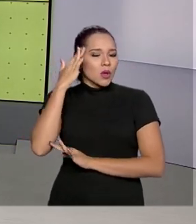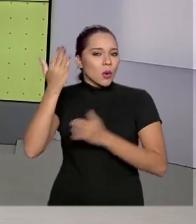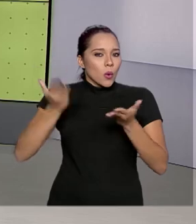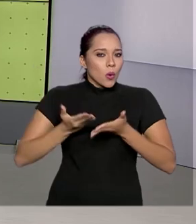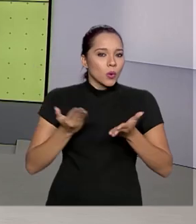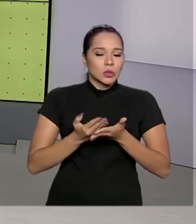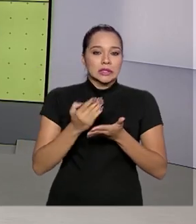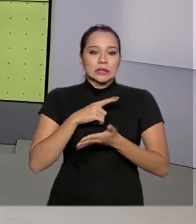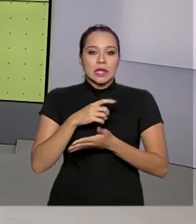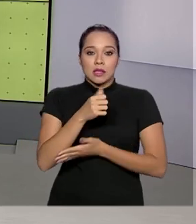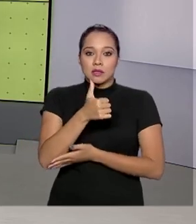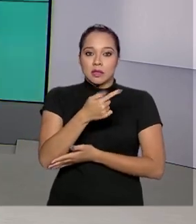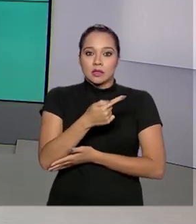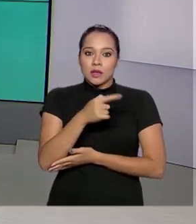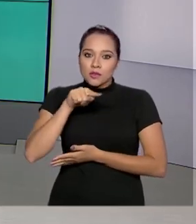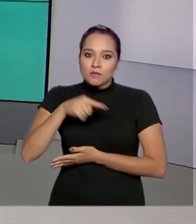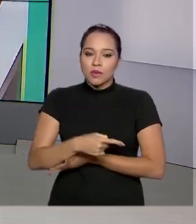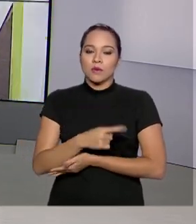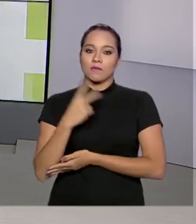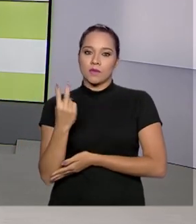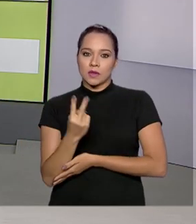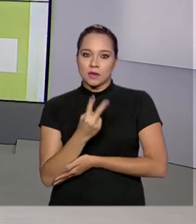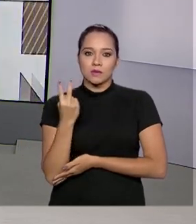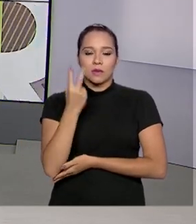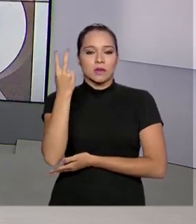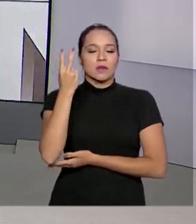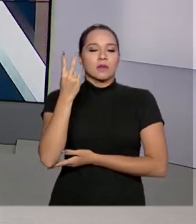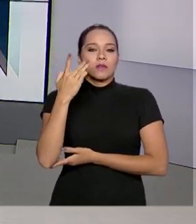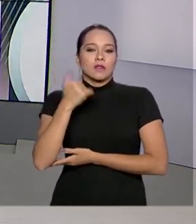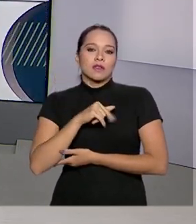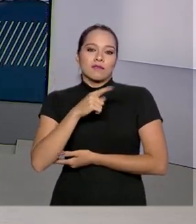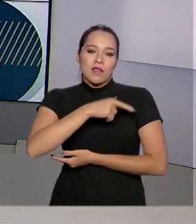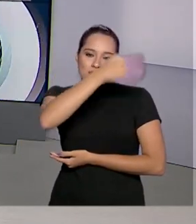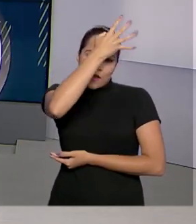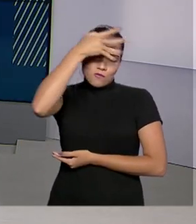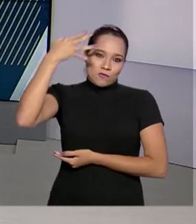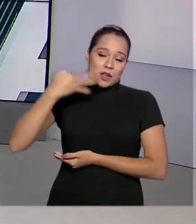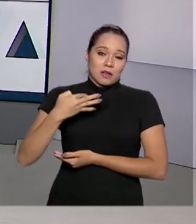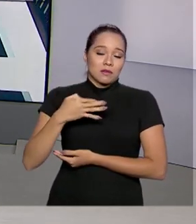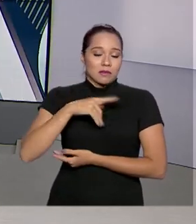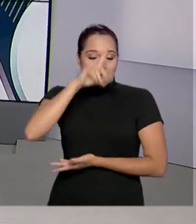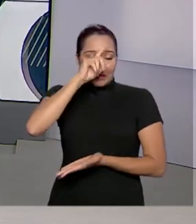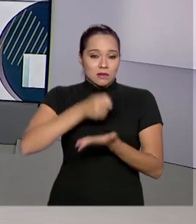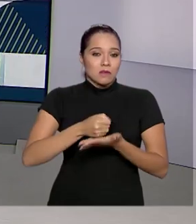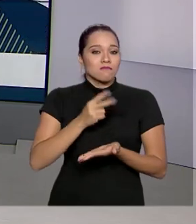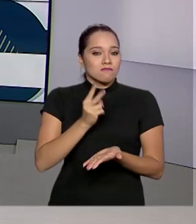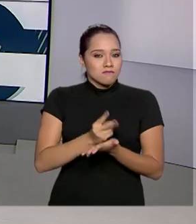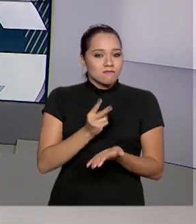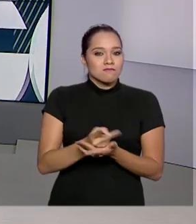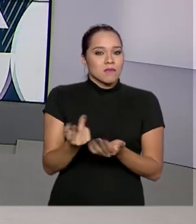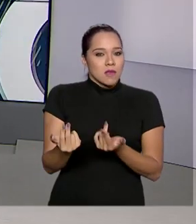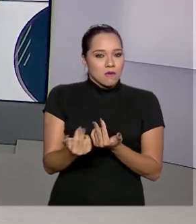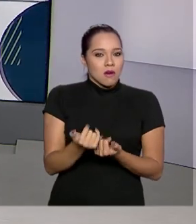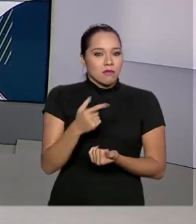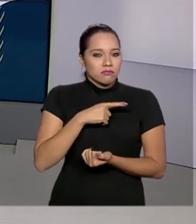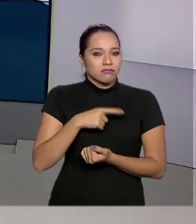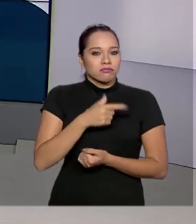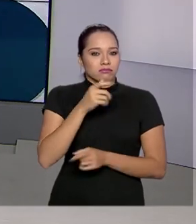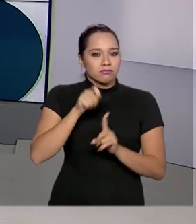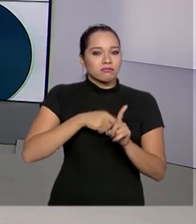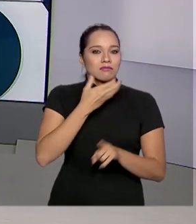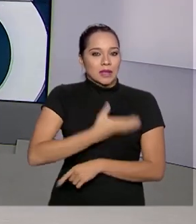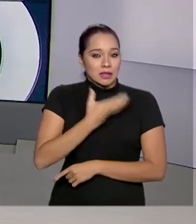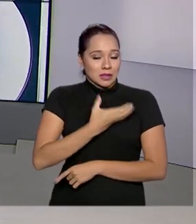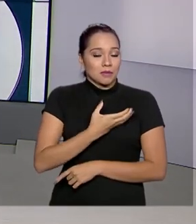17 mil venezuelanos como refugiados. A decisão segue os mesmos padrões adotados em dezembro, quando o